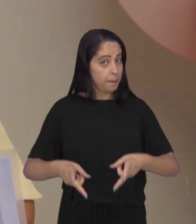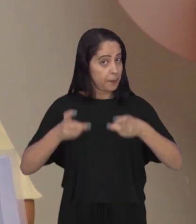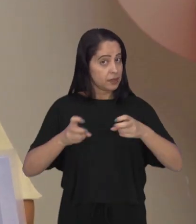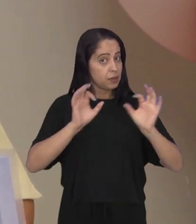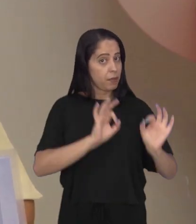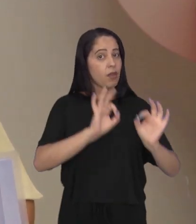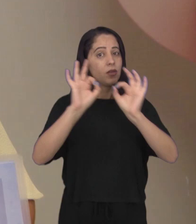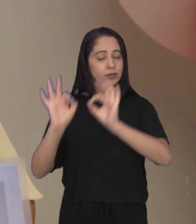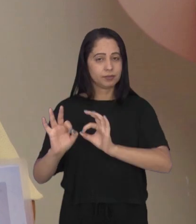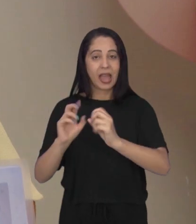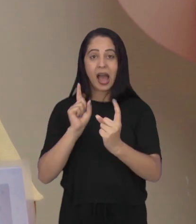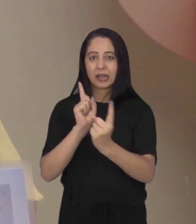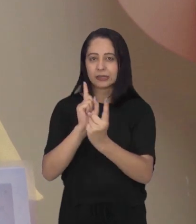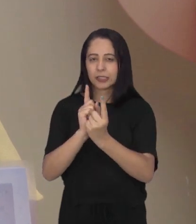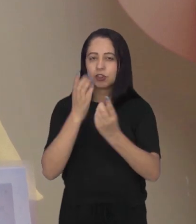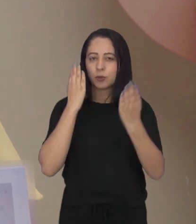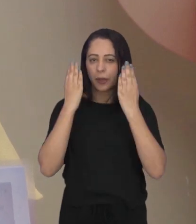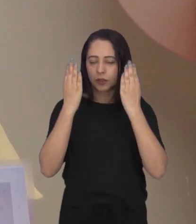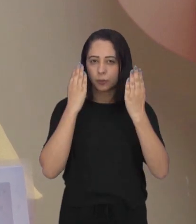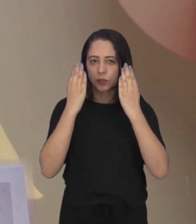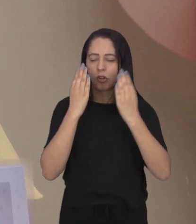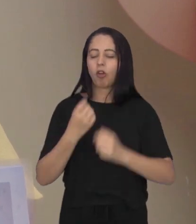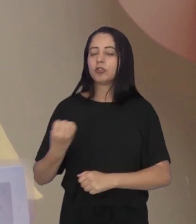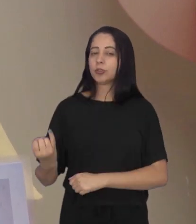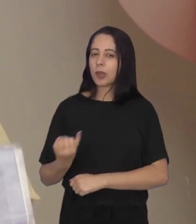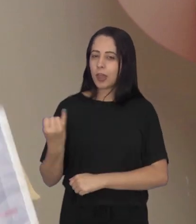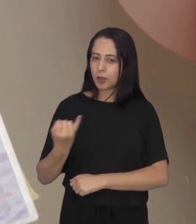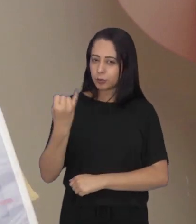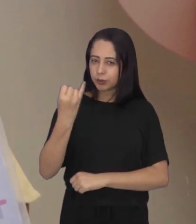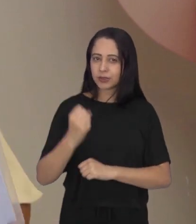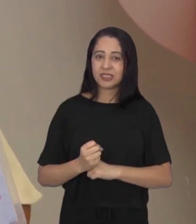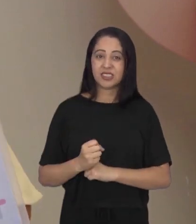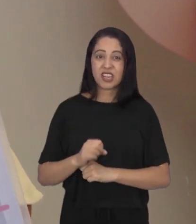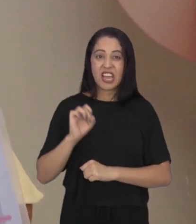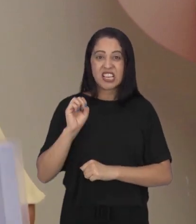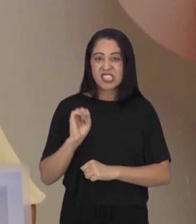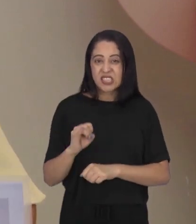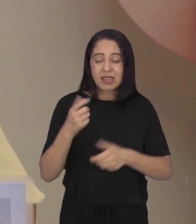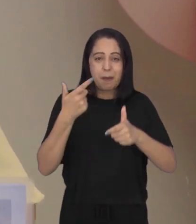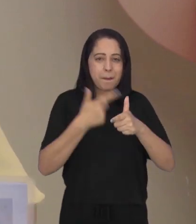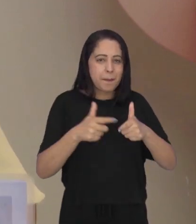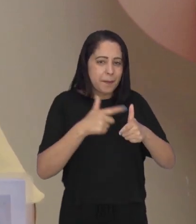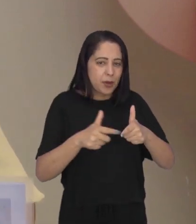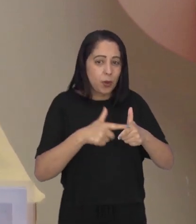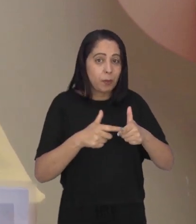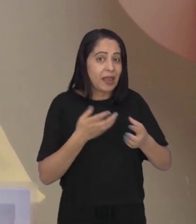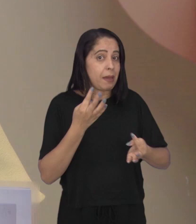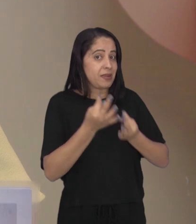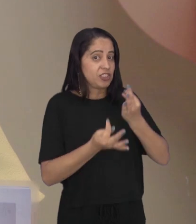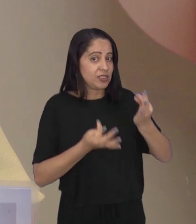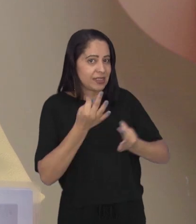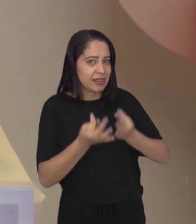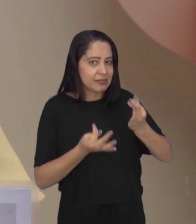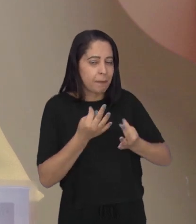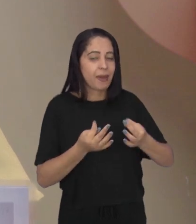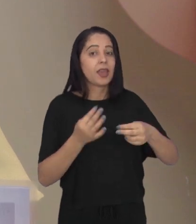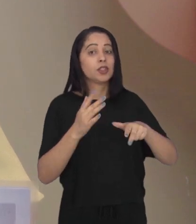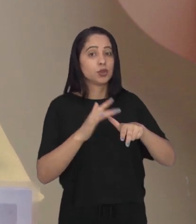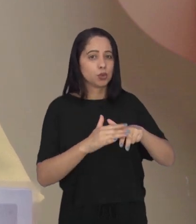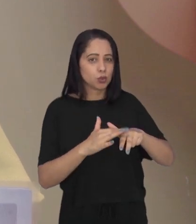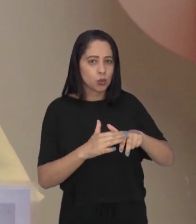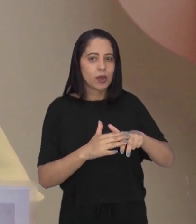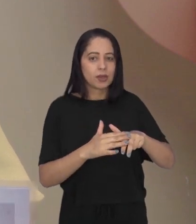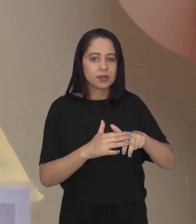Como percebemos na reportagem, um atendimento psicológico faz toda a diferença quando enfrentamos uma experiência relacionada ao